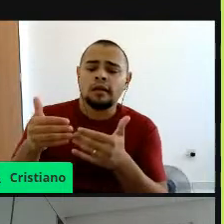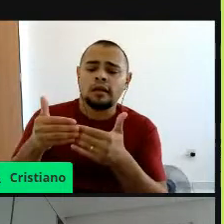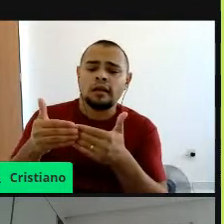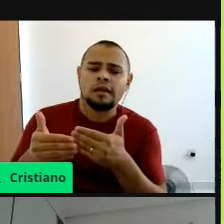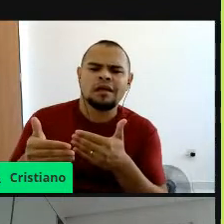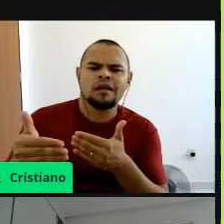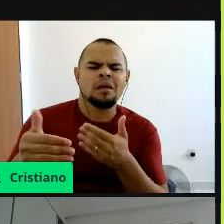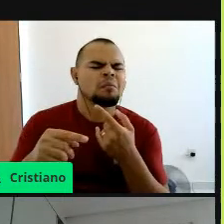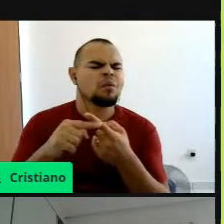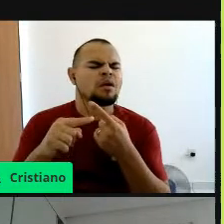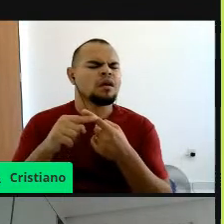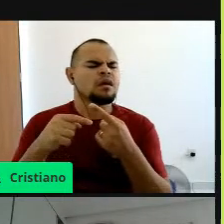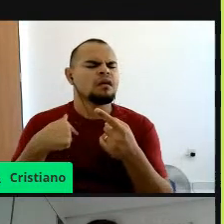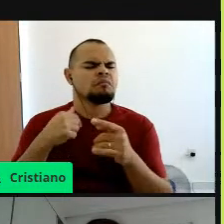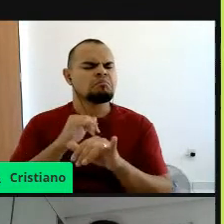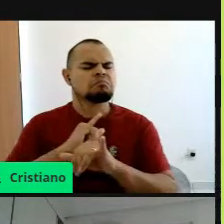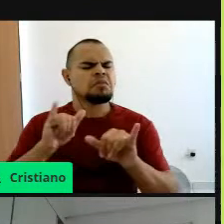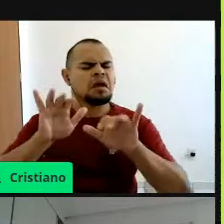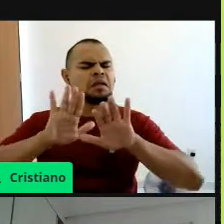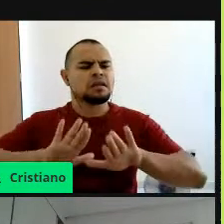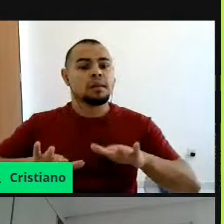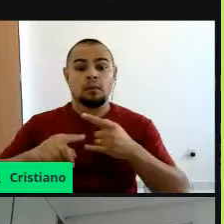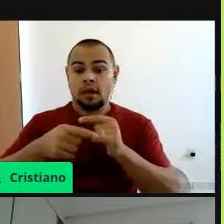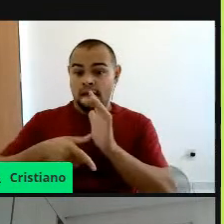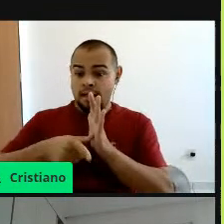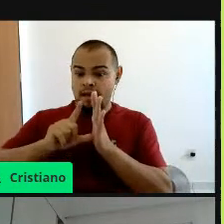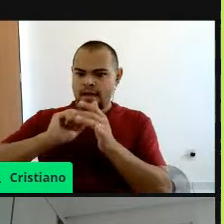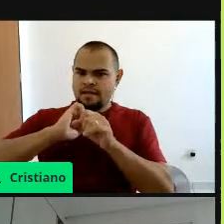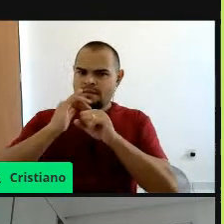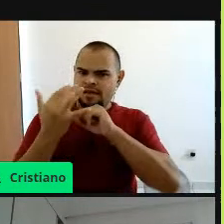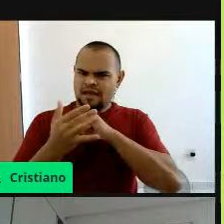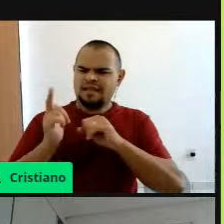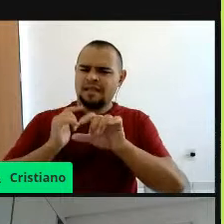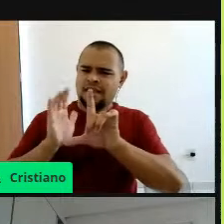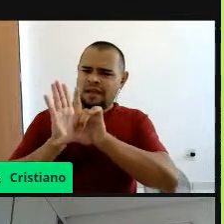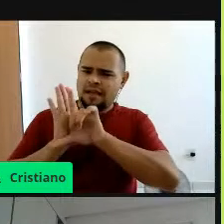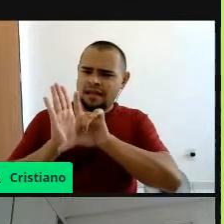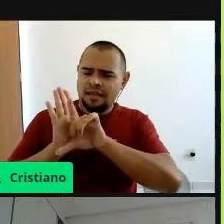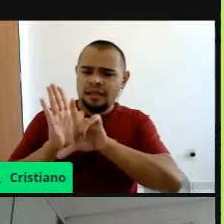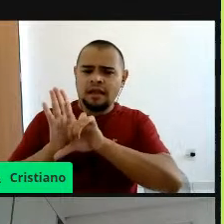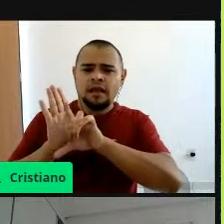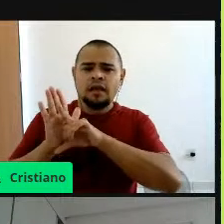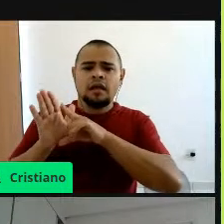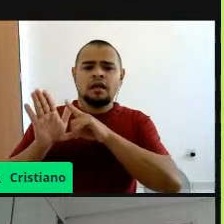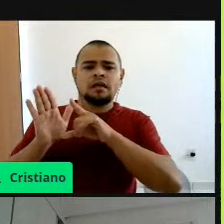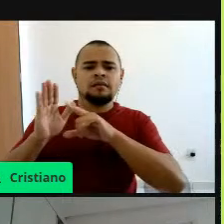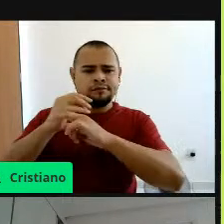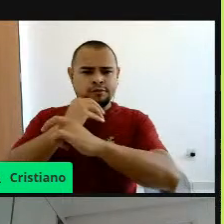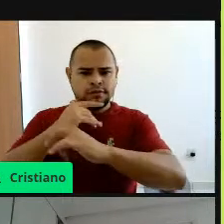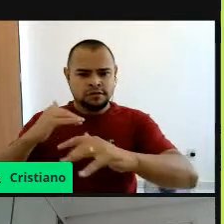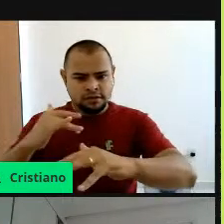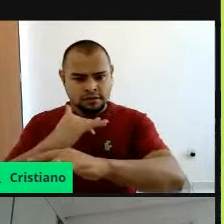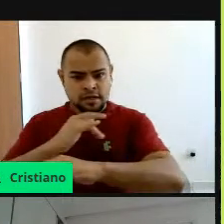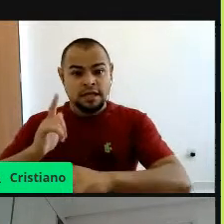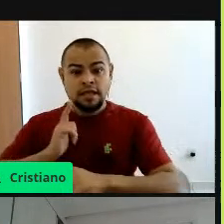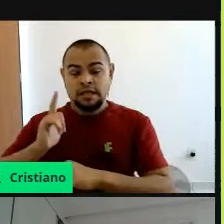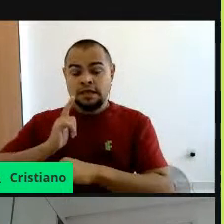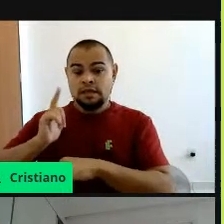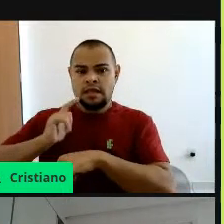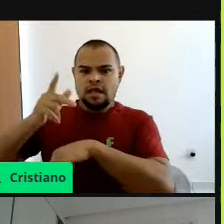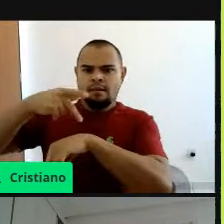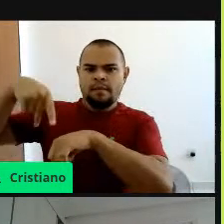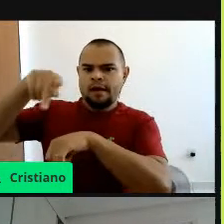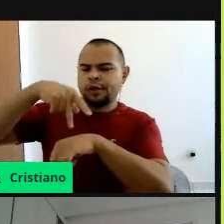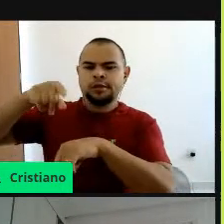que eu digo isso? Porque antes da pandemia tinham várias leis municipais, tinham países, inclusive, já banindo o uso do